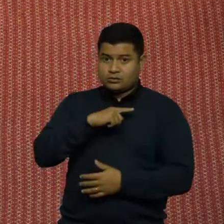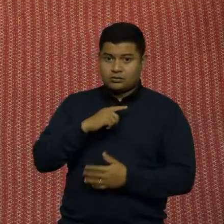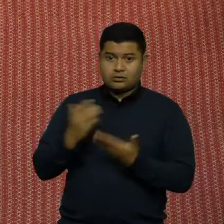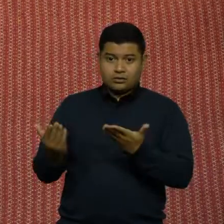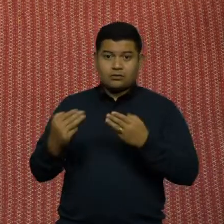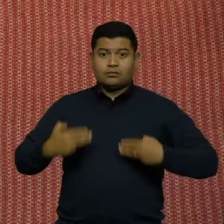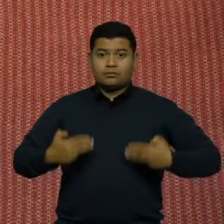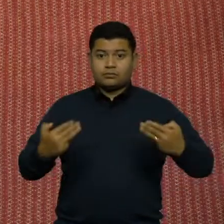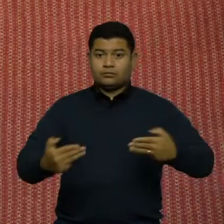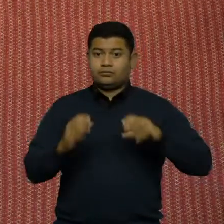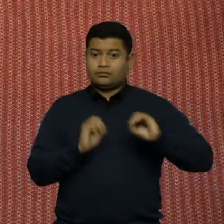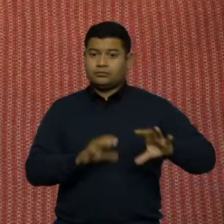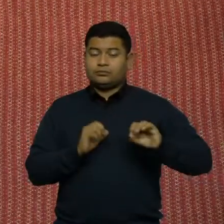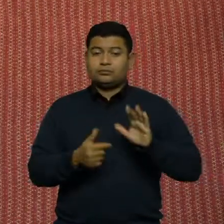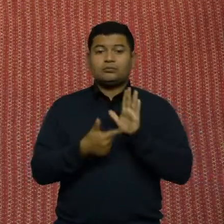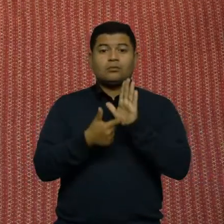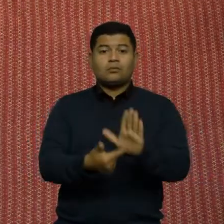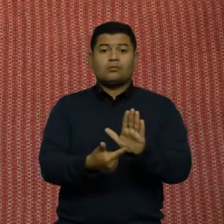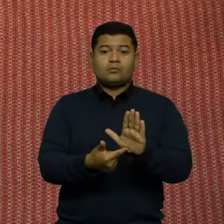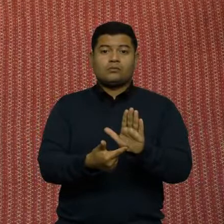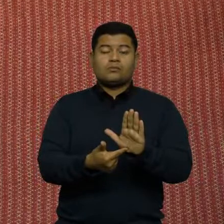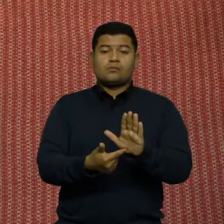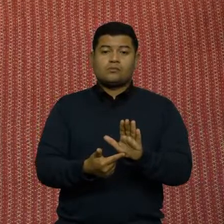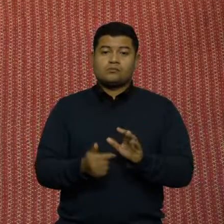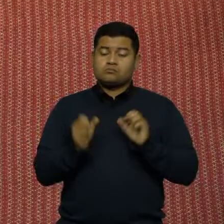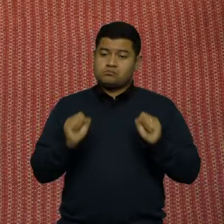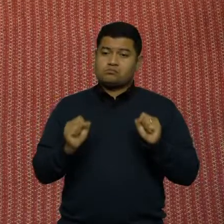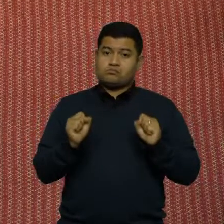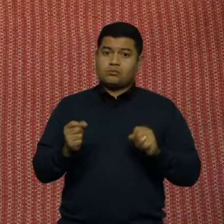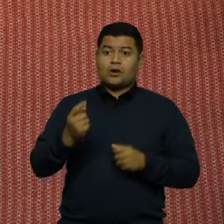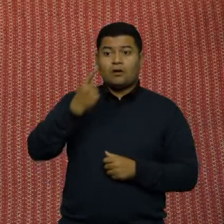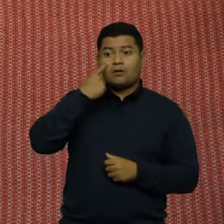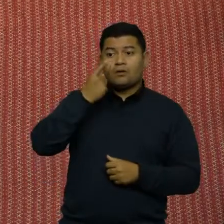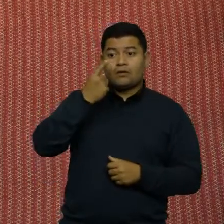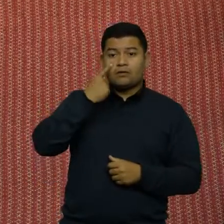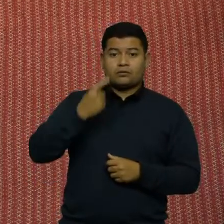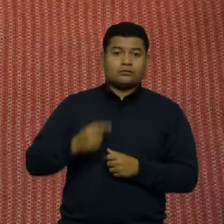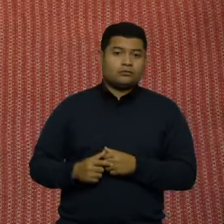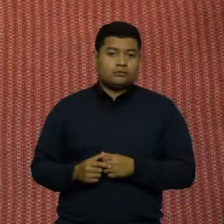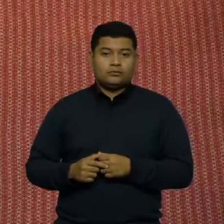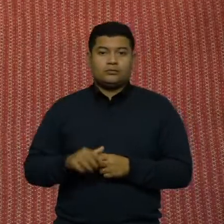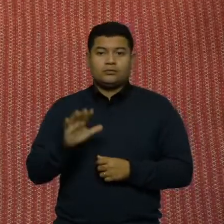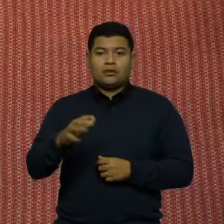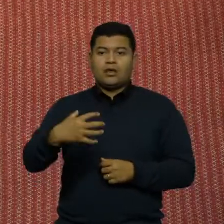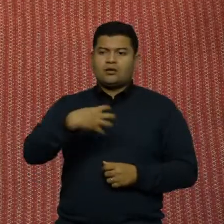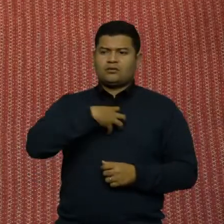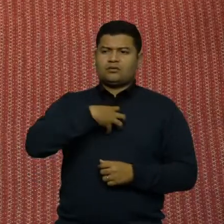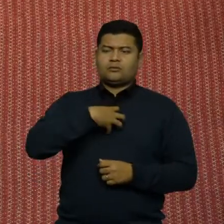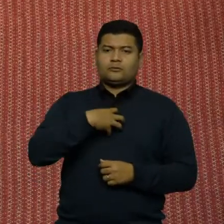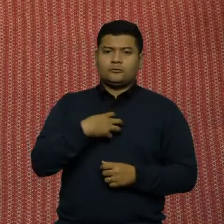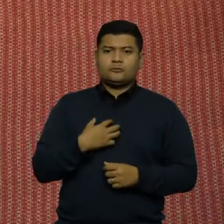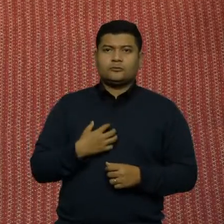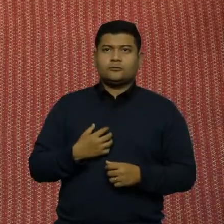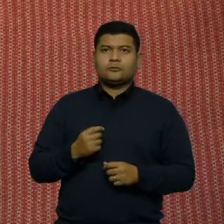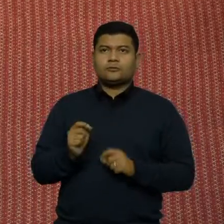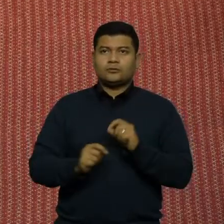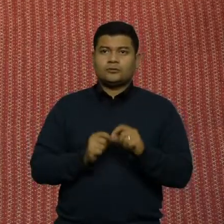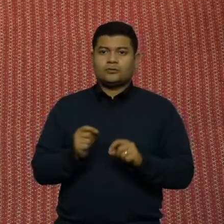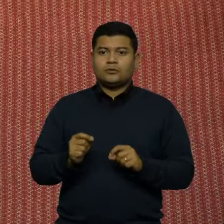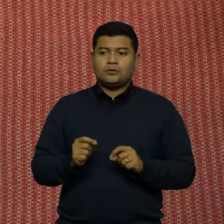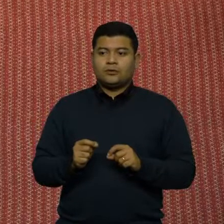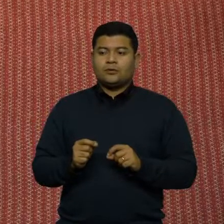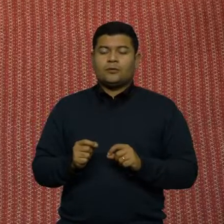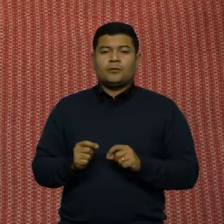Educação apontar, podemos até rever, mas não me sinto assim, à vontade, não quero fazer